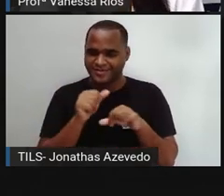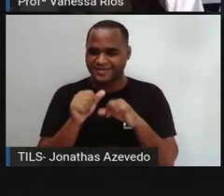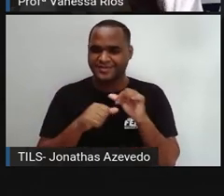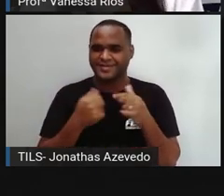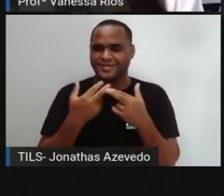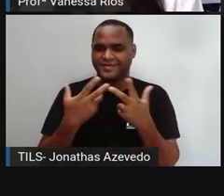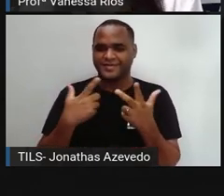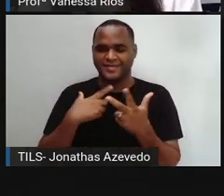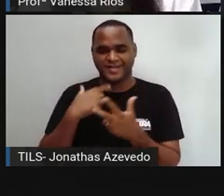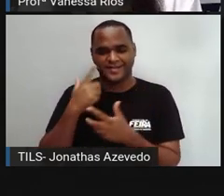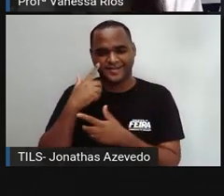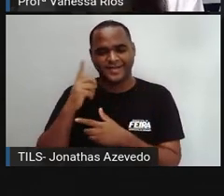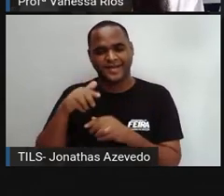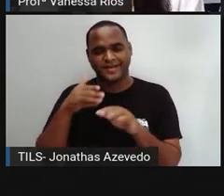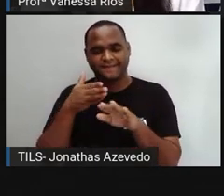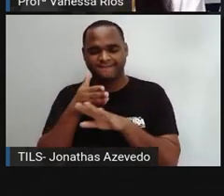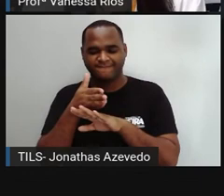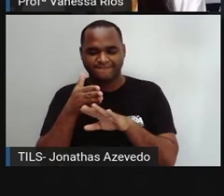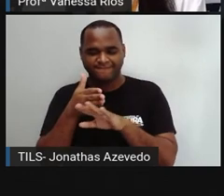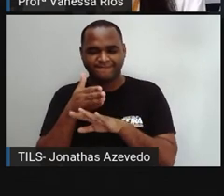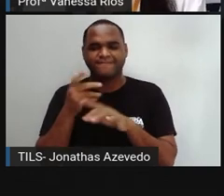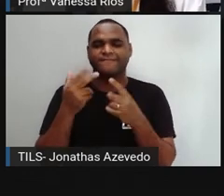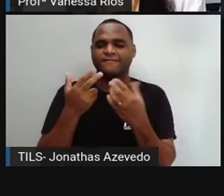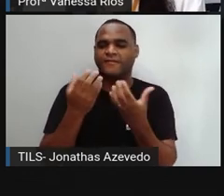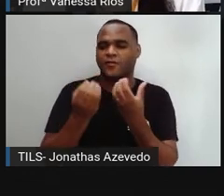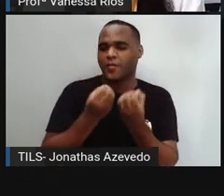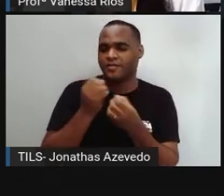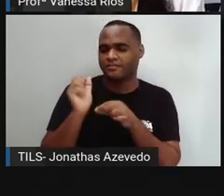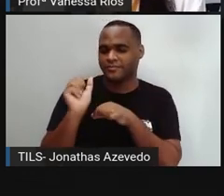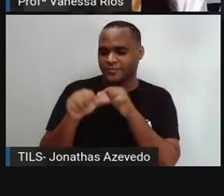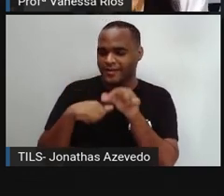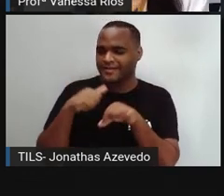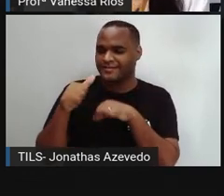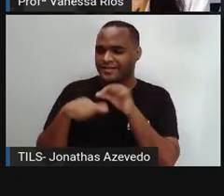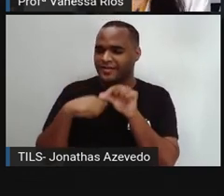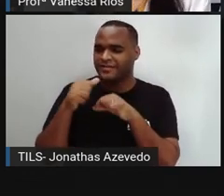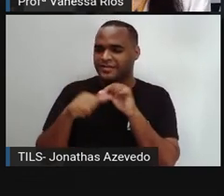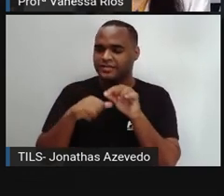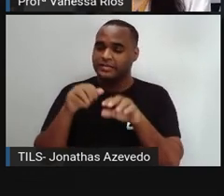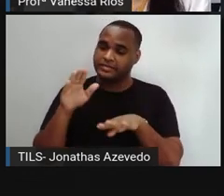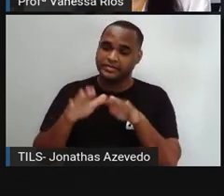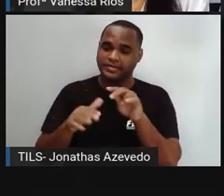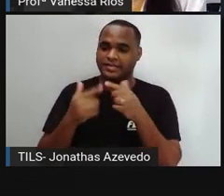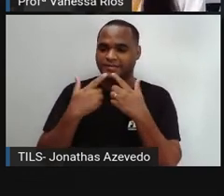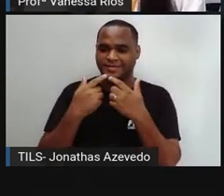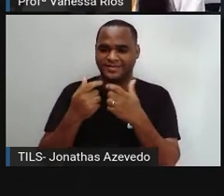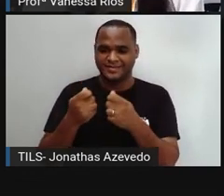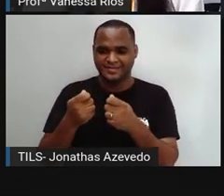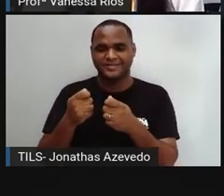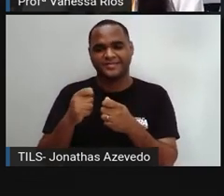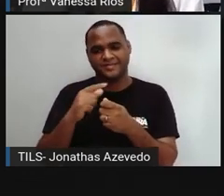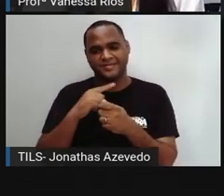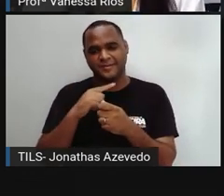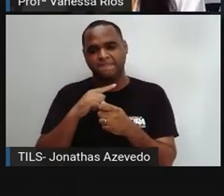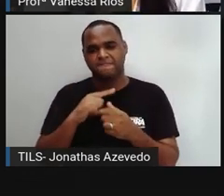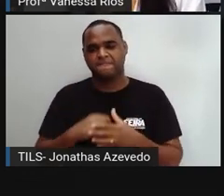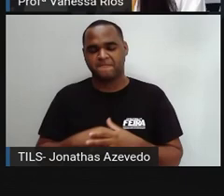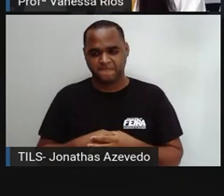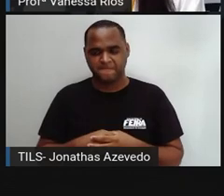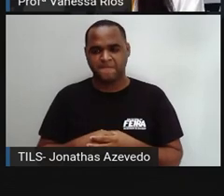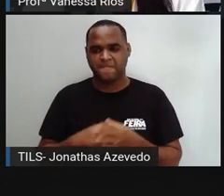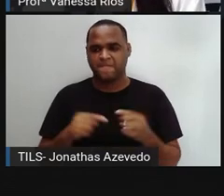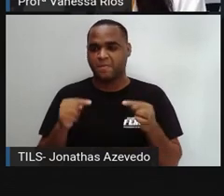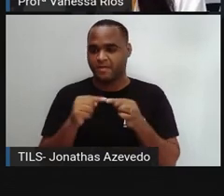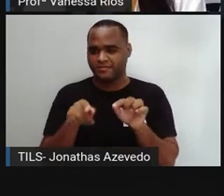aí essa influência para ter as suas modificações, as suas variações linguísticas. Nesse mesmo